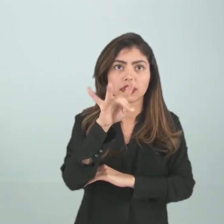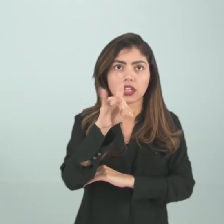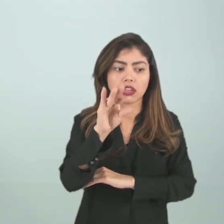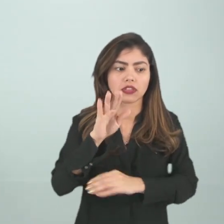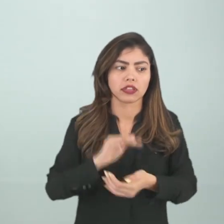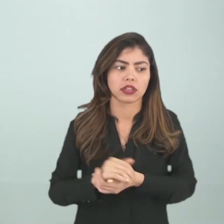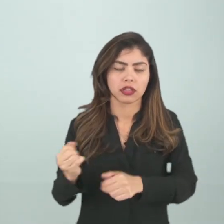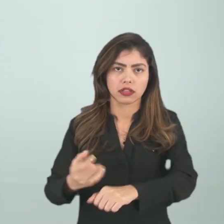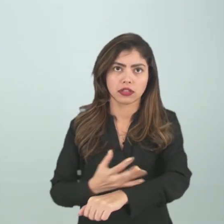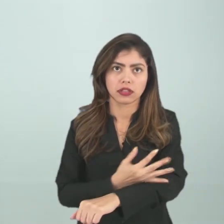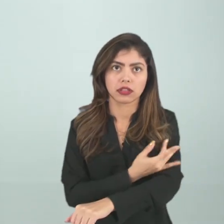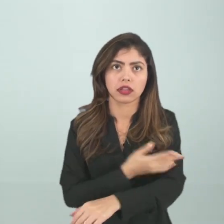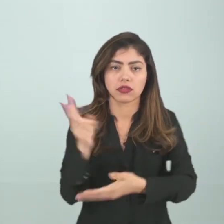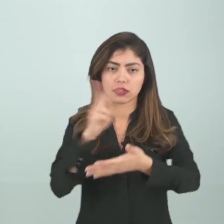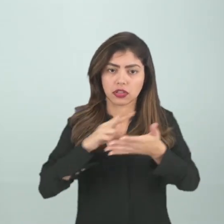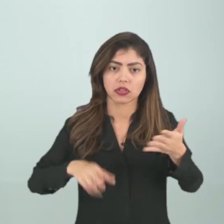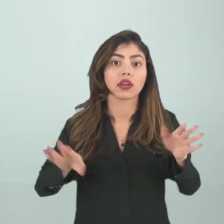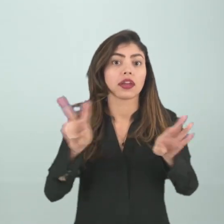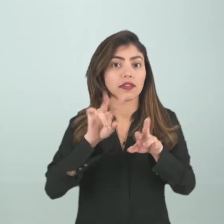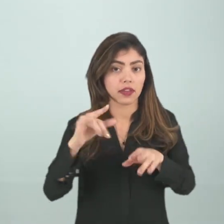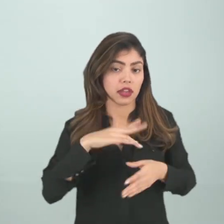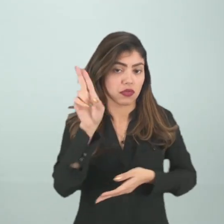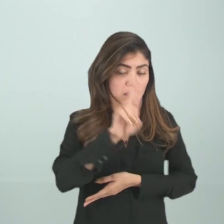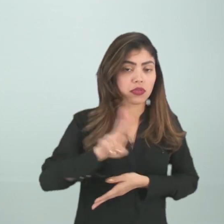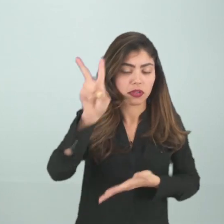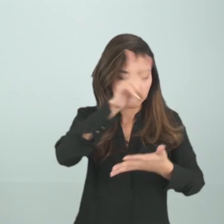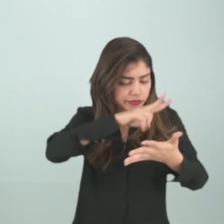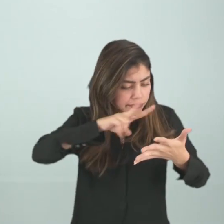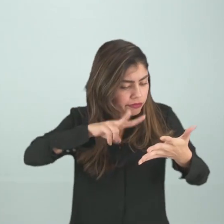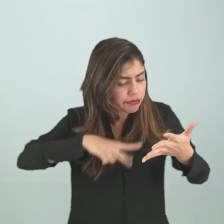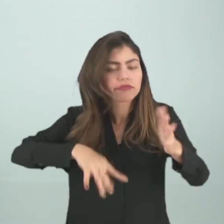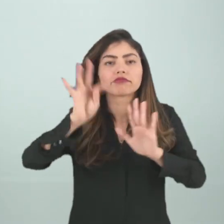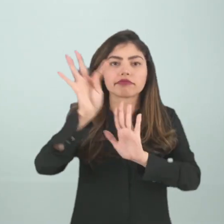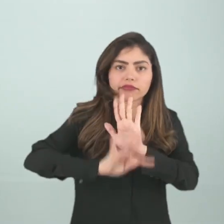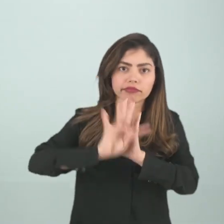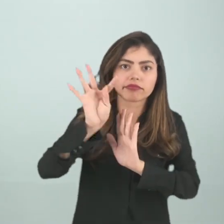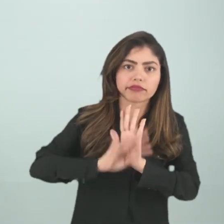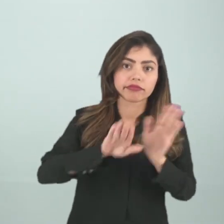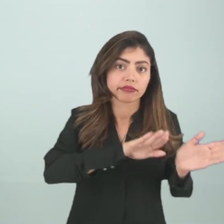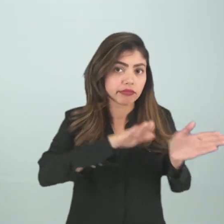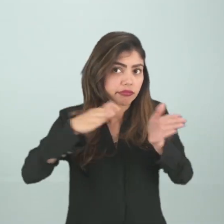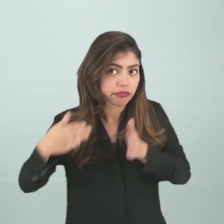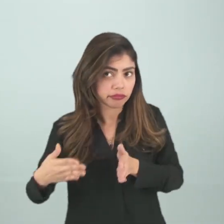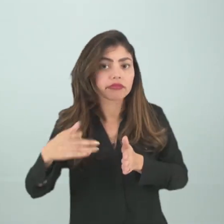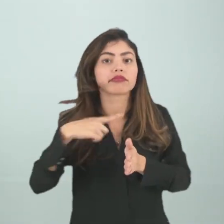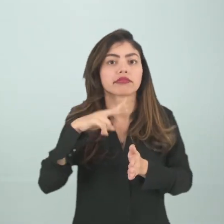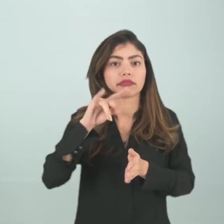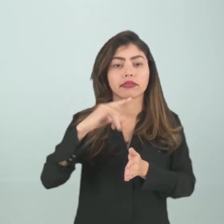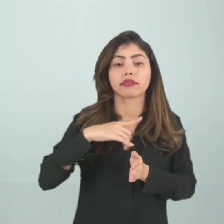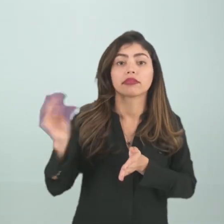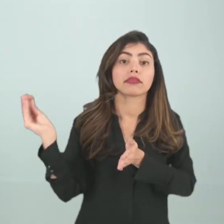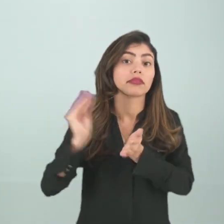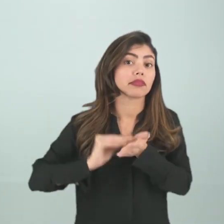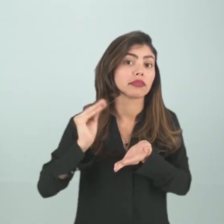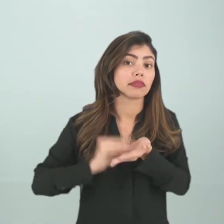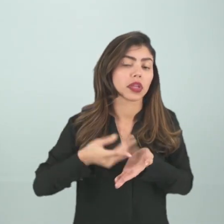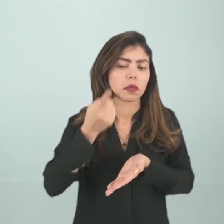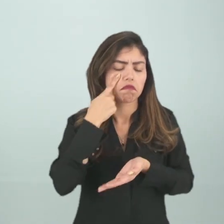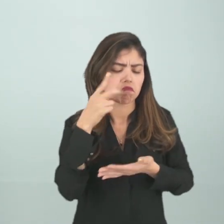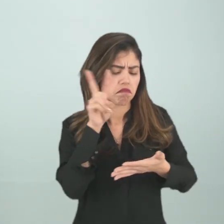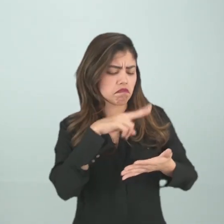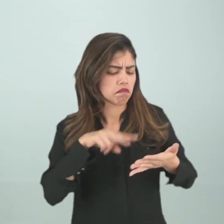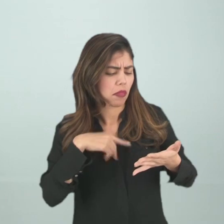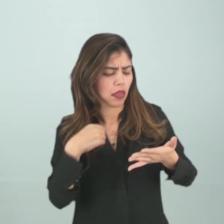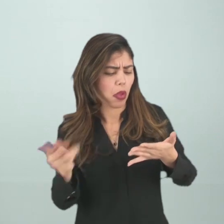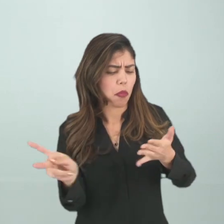nós temos ali um leitor que vai fazer uso, vai ler ali aquele texto e a partir daquele texto ele vai colocar as suas impressões